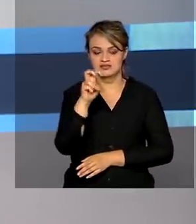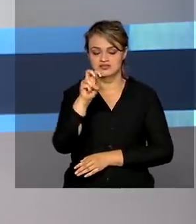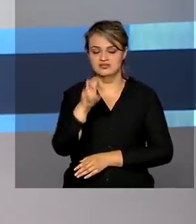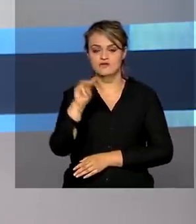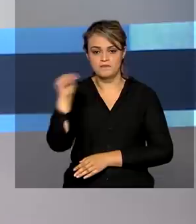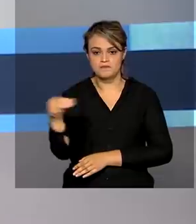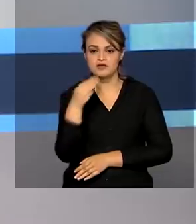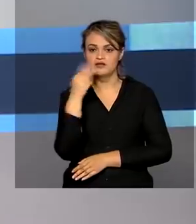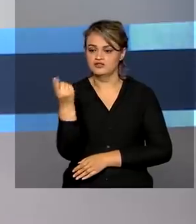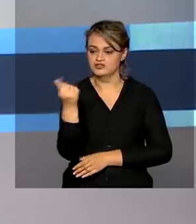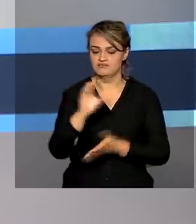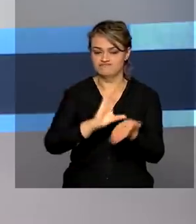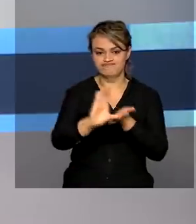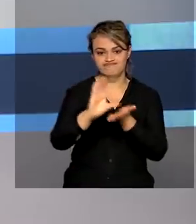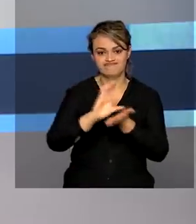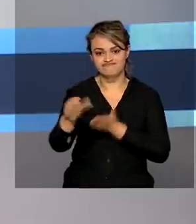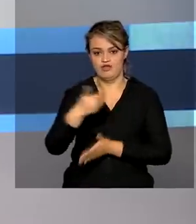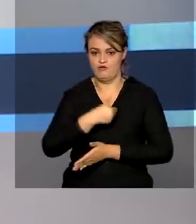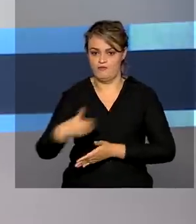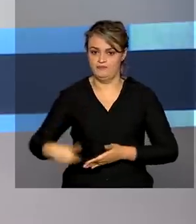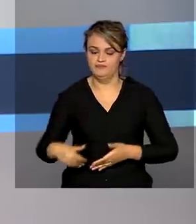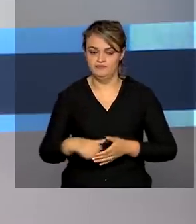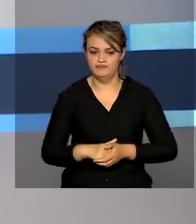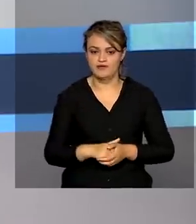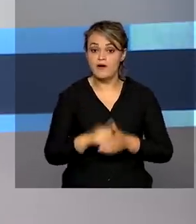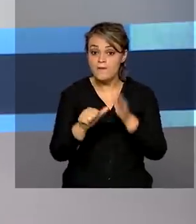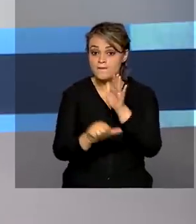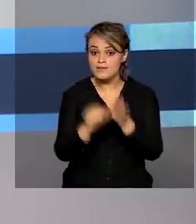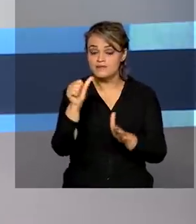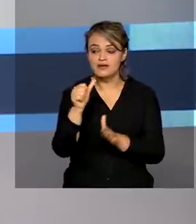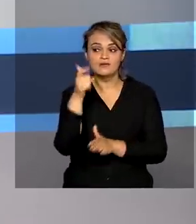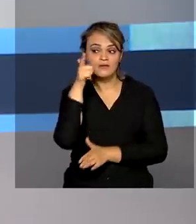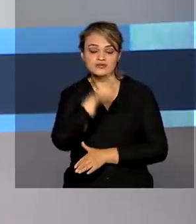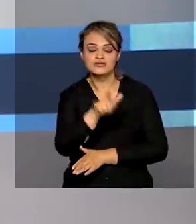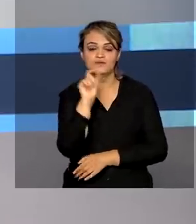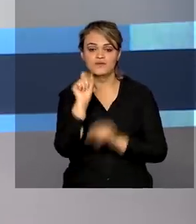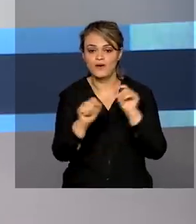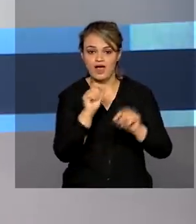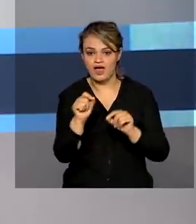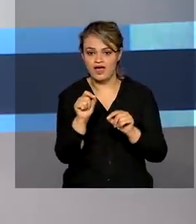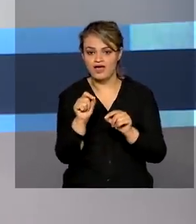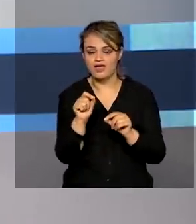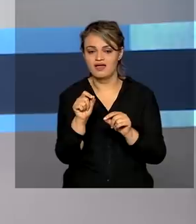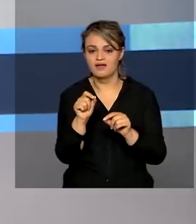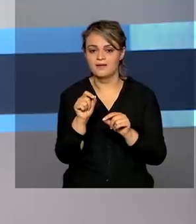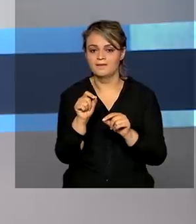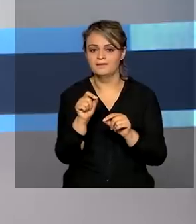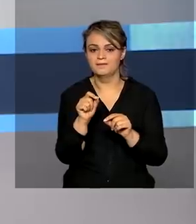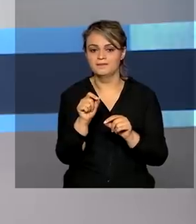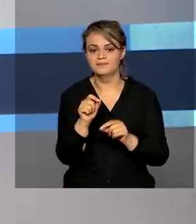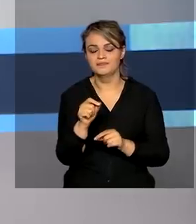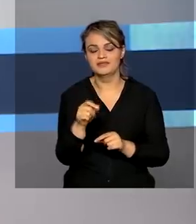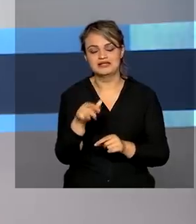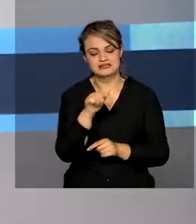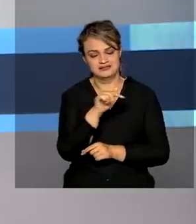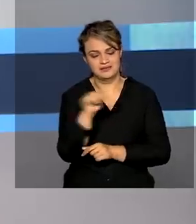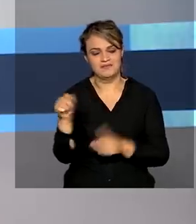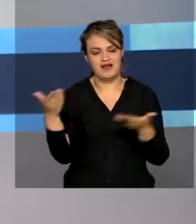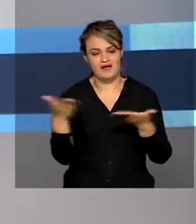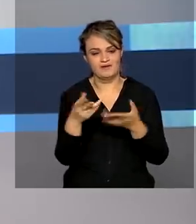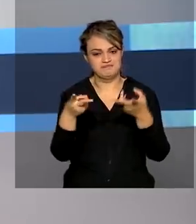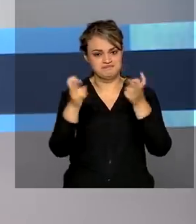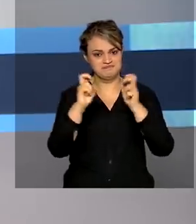de reais de investimentos públicos. O primeiro resultado dessa produção científica no combate à pandemia começaram a ser